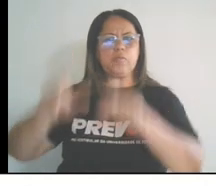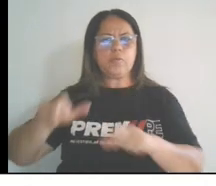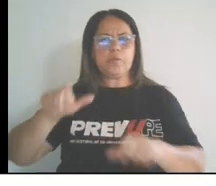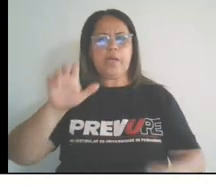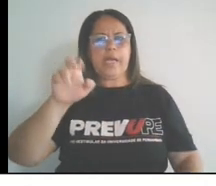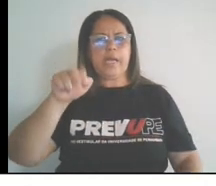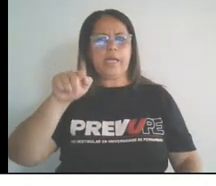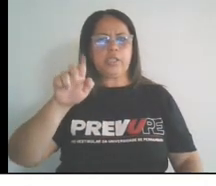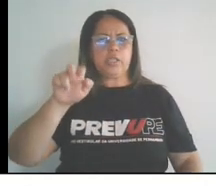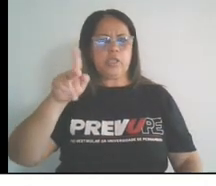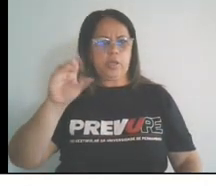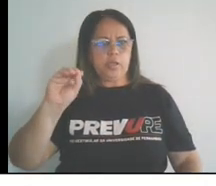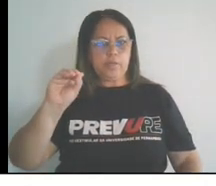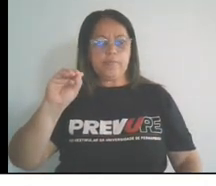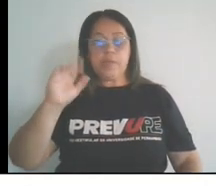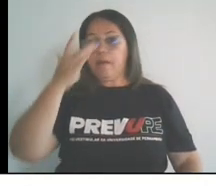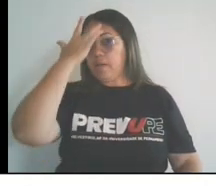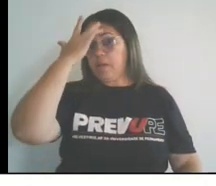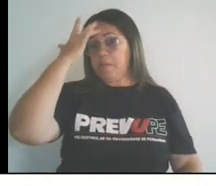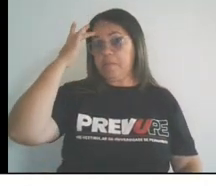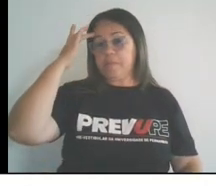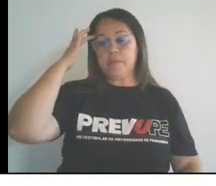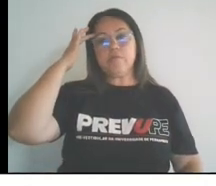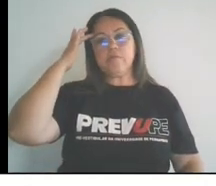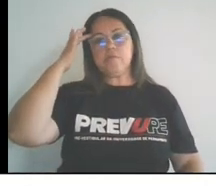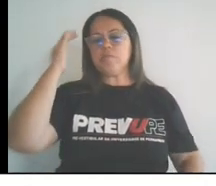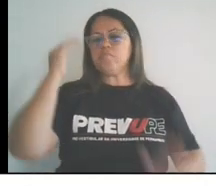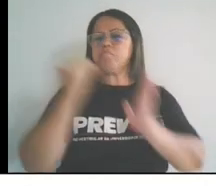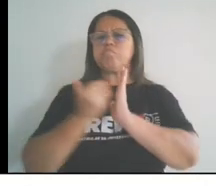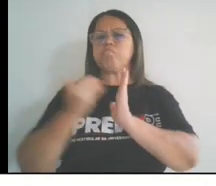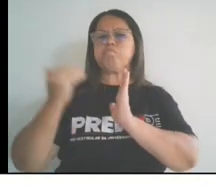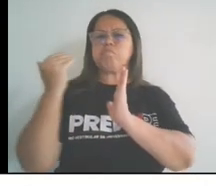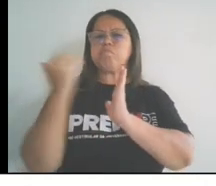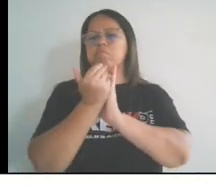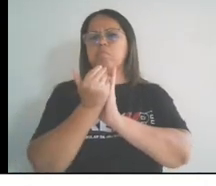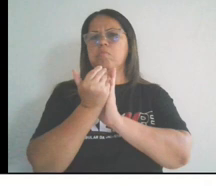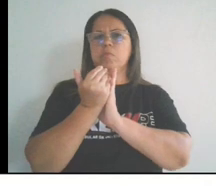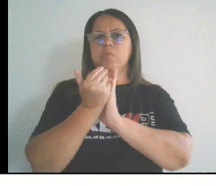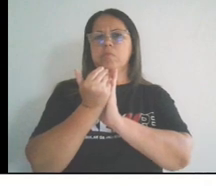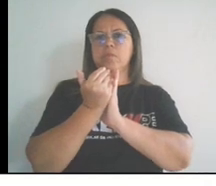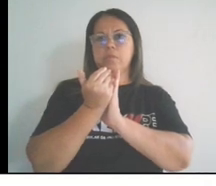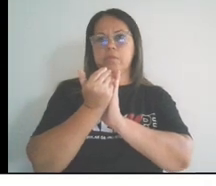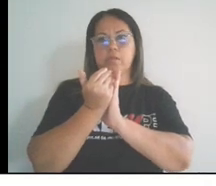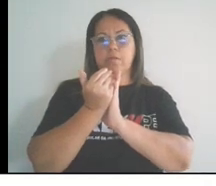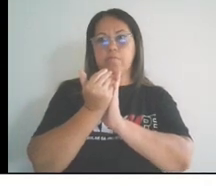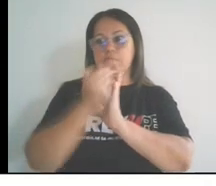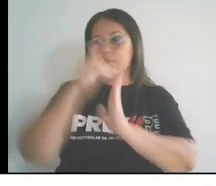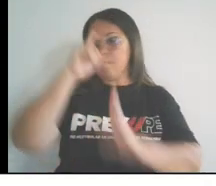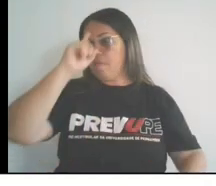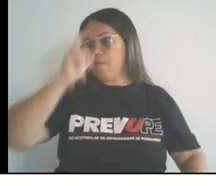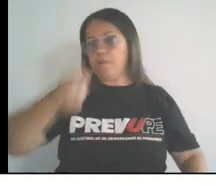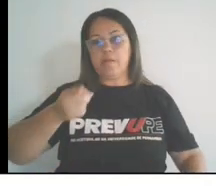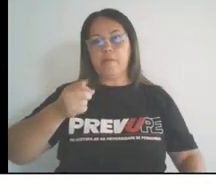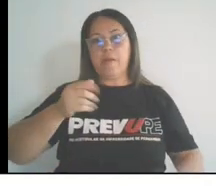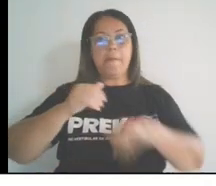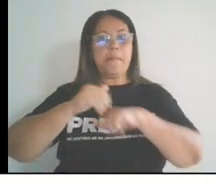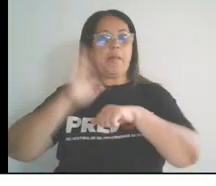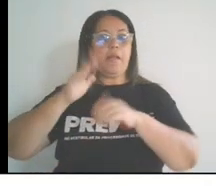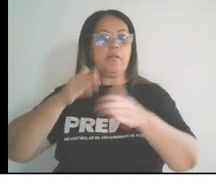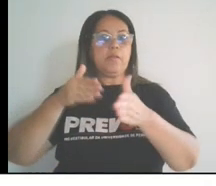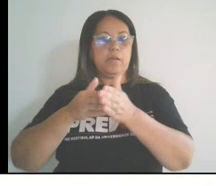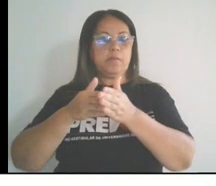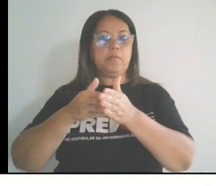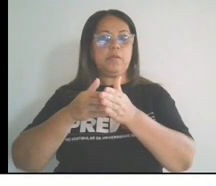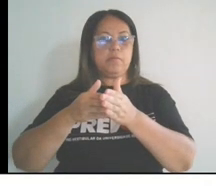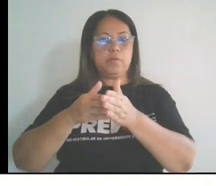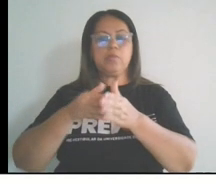pessoas cuja autoridade ultrapassava os limites de suas terras, estendendo-se a vilas e povoados